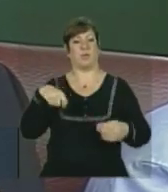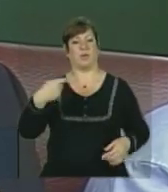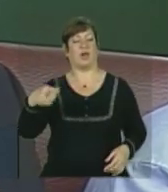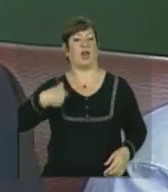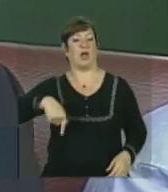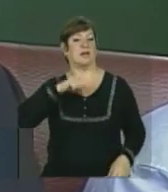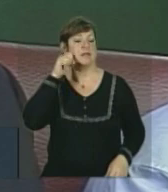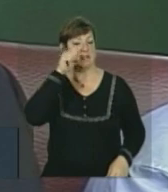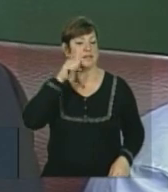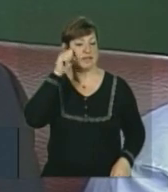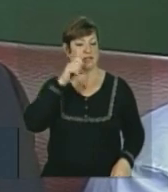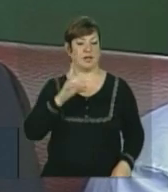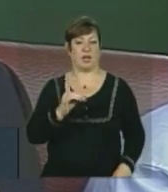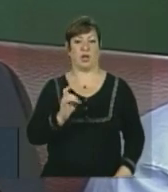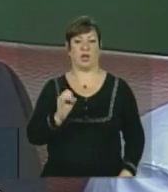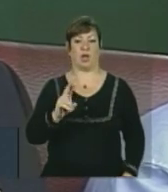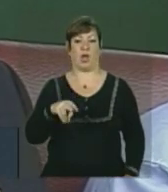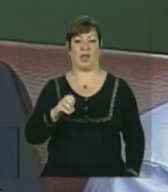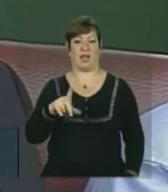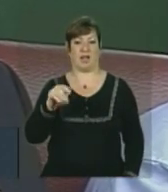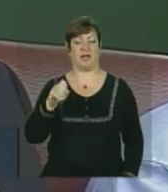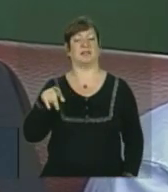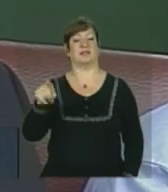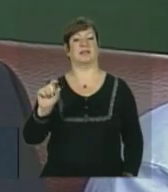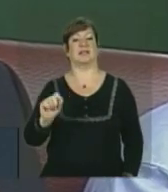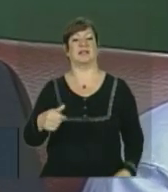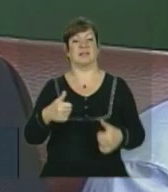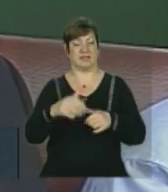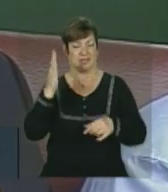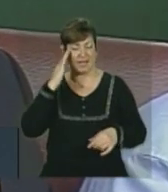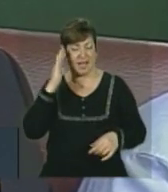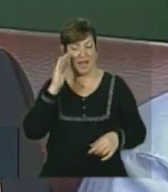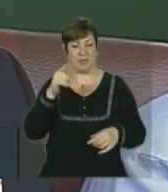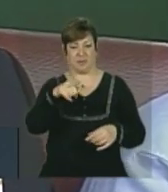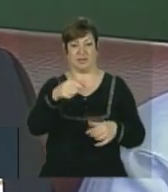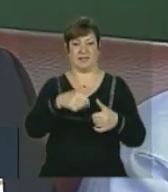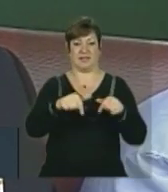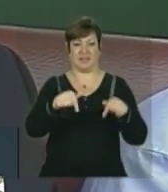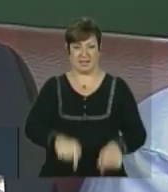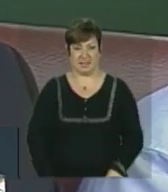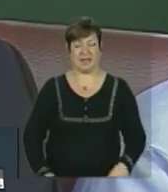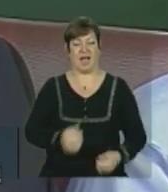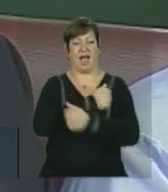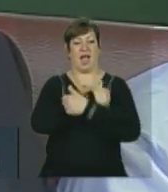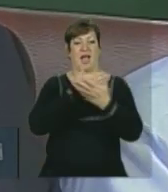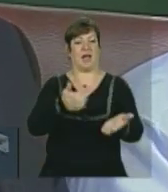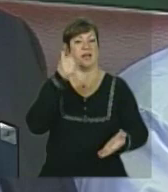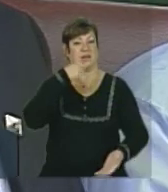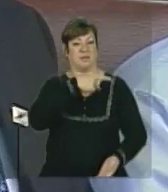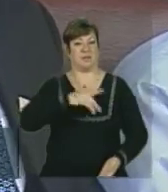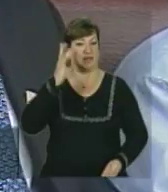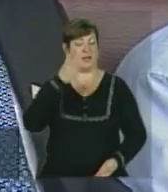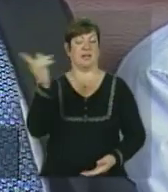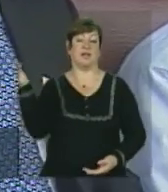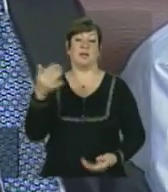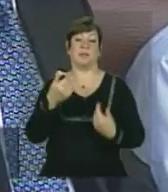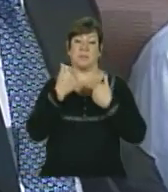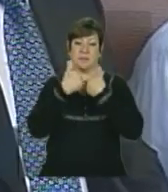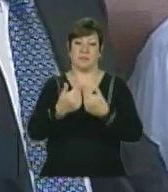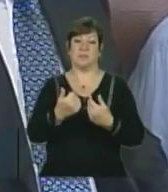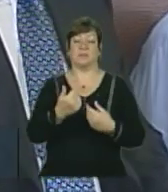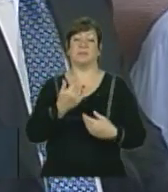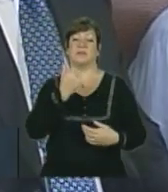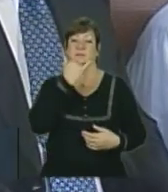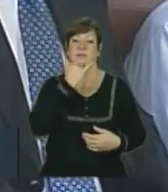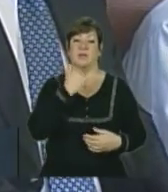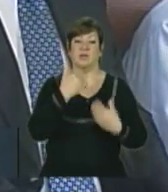nosso senador Francisco Dornelis, onde está sabendo que a senhora está aqui, mandou um abraço para a senhora, mandou pedir desculpa pelo fato de ele não estar